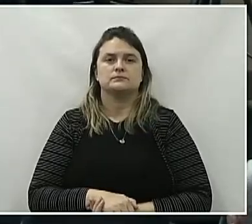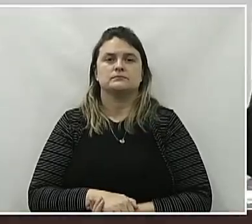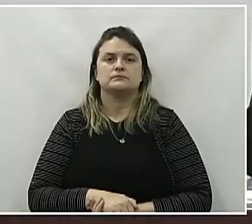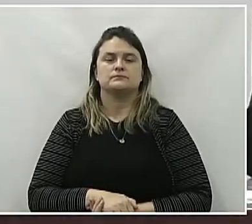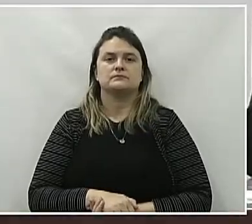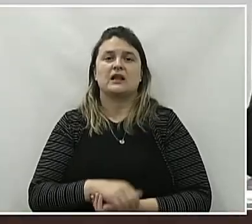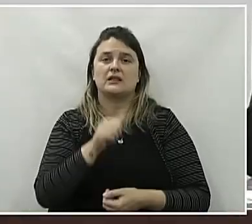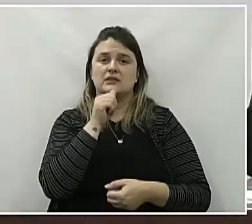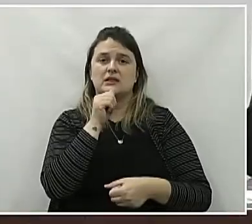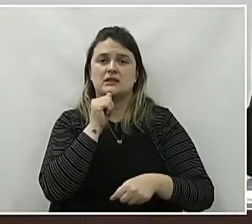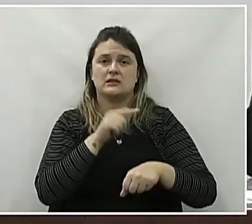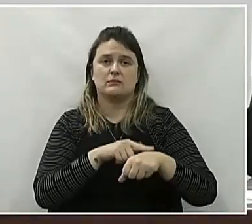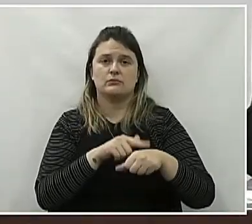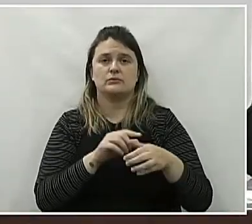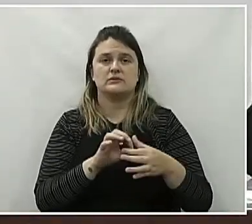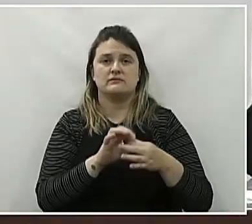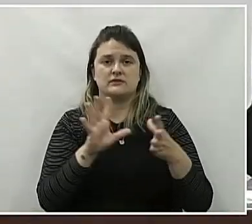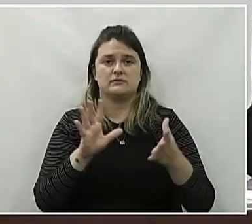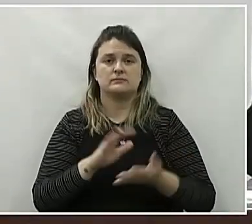Palavra livre.